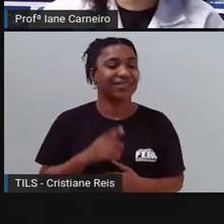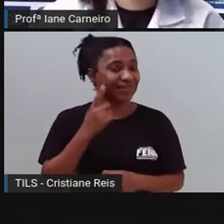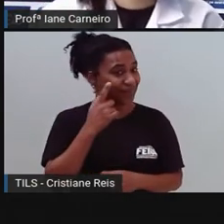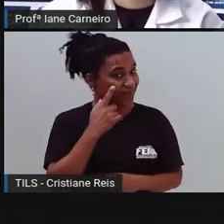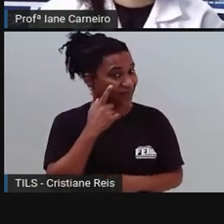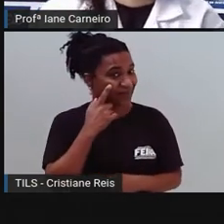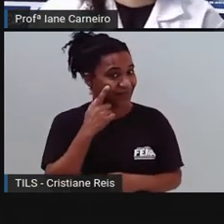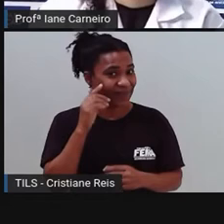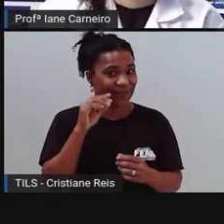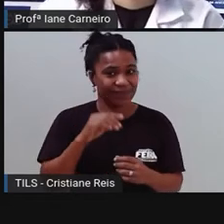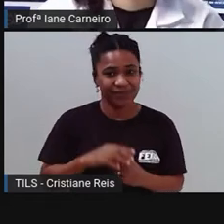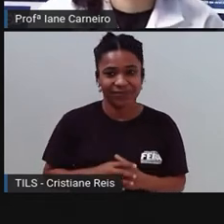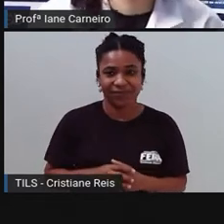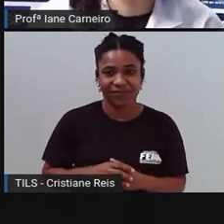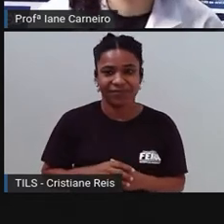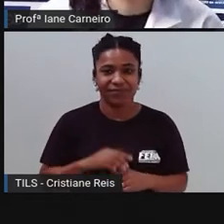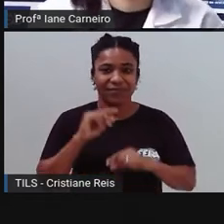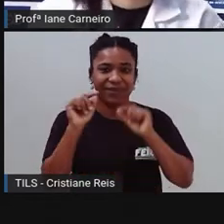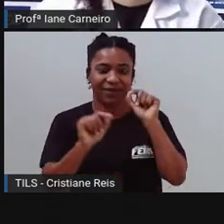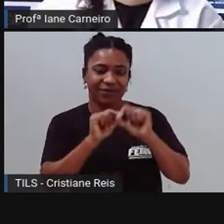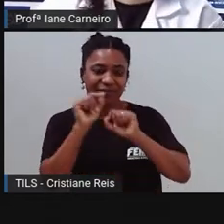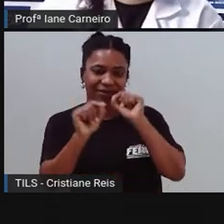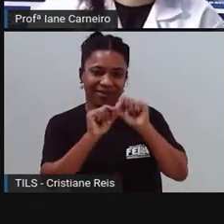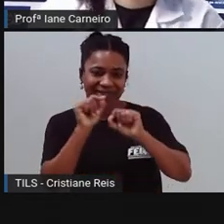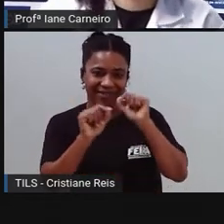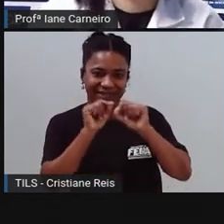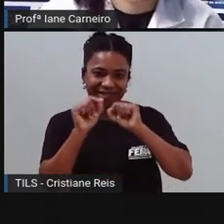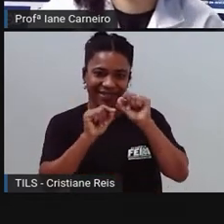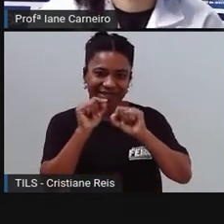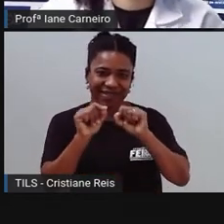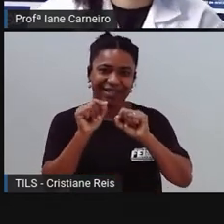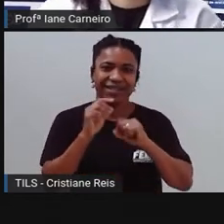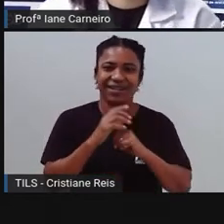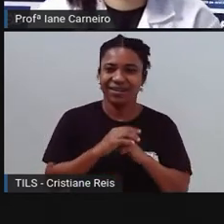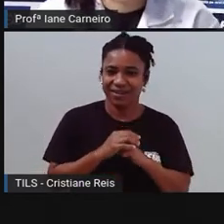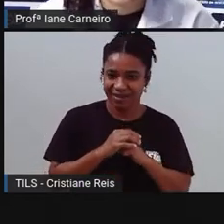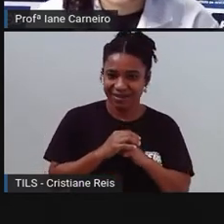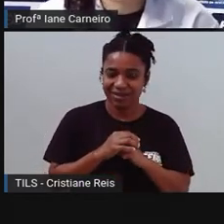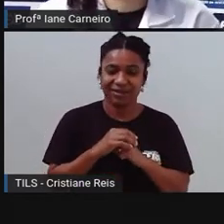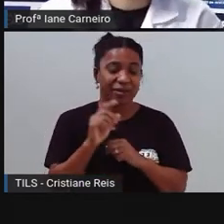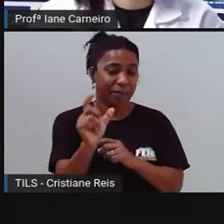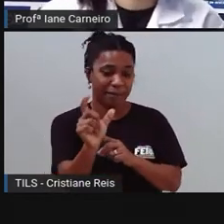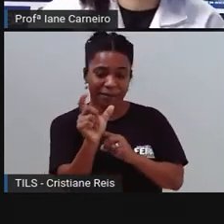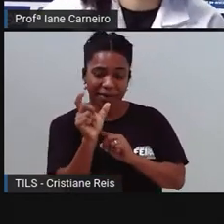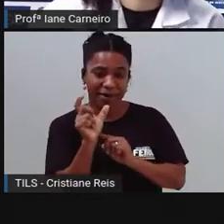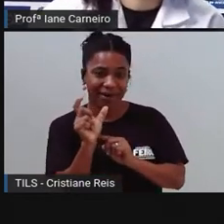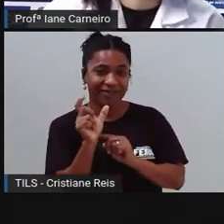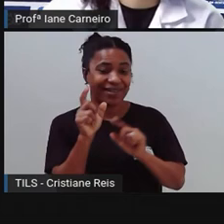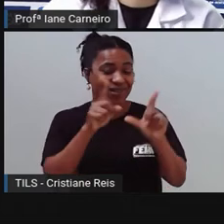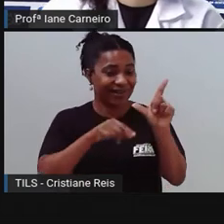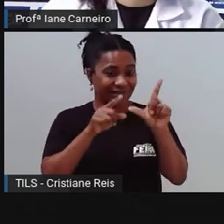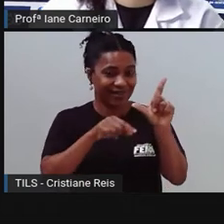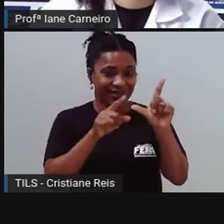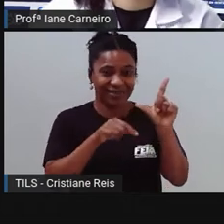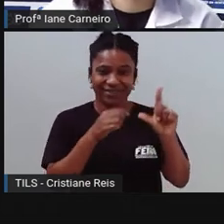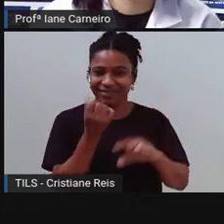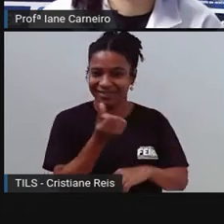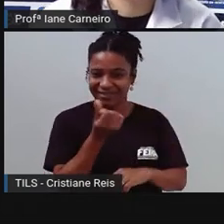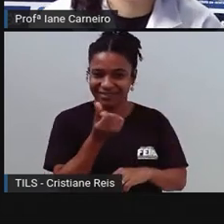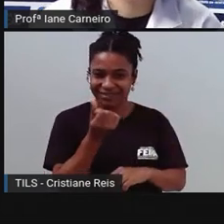né? O que é, o que é? Uma palavra de seis letras que tem mais de trinta